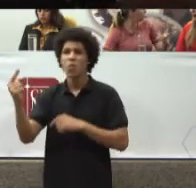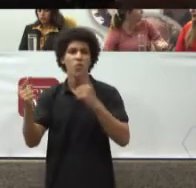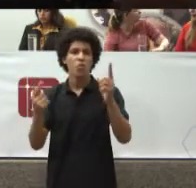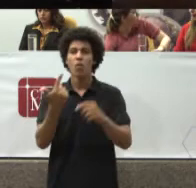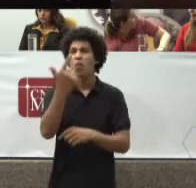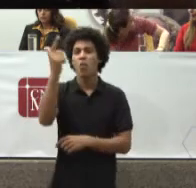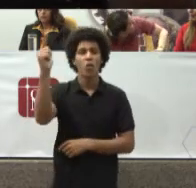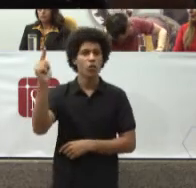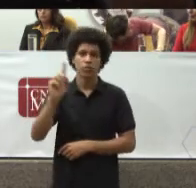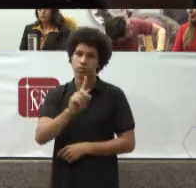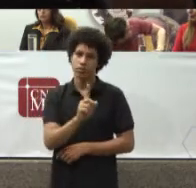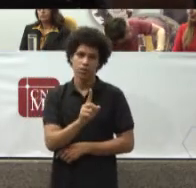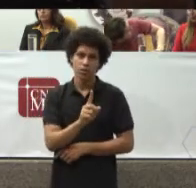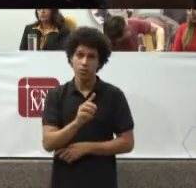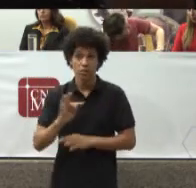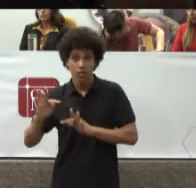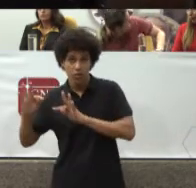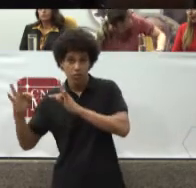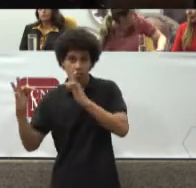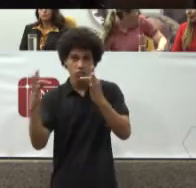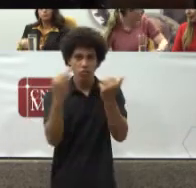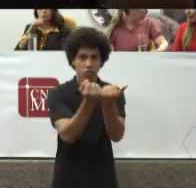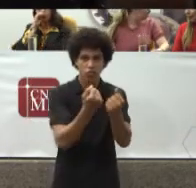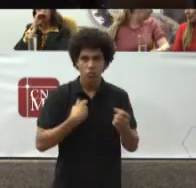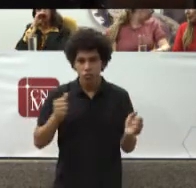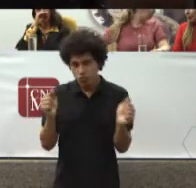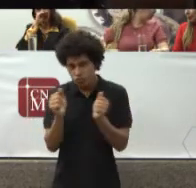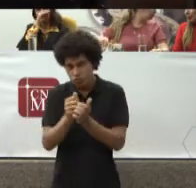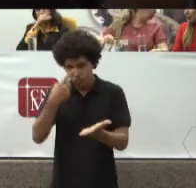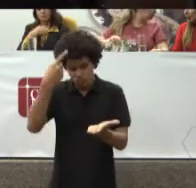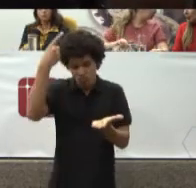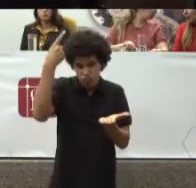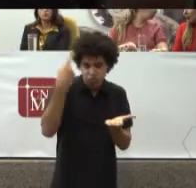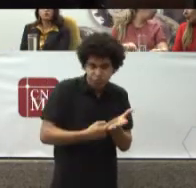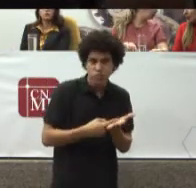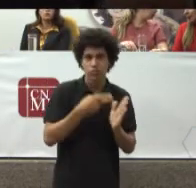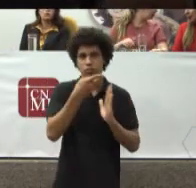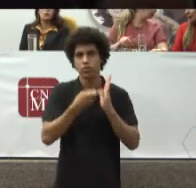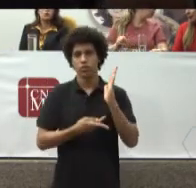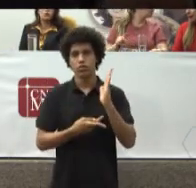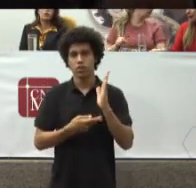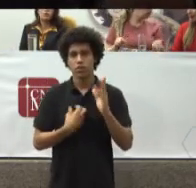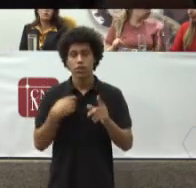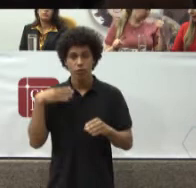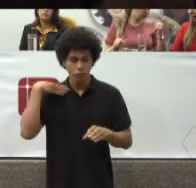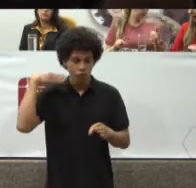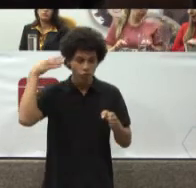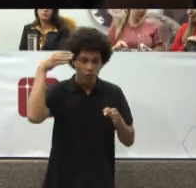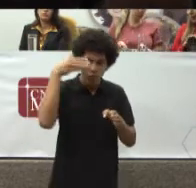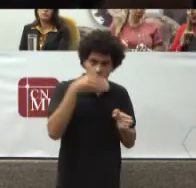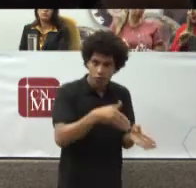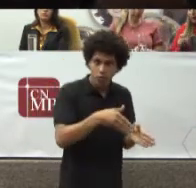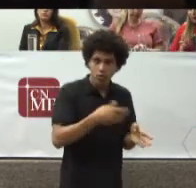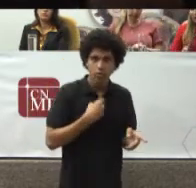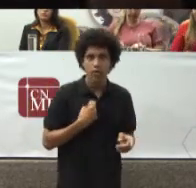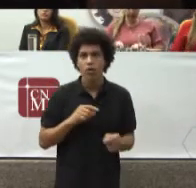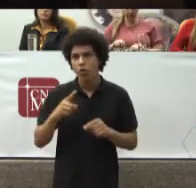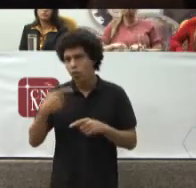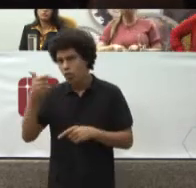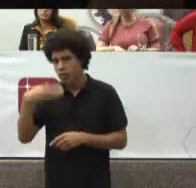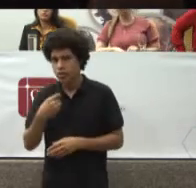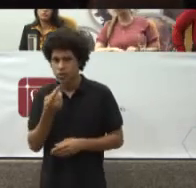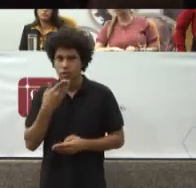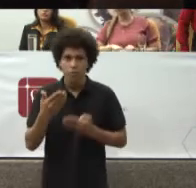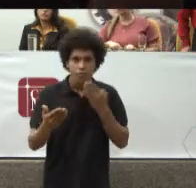Público Para uma atuação Especializada É nesse sentido Que quando a gente Trata o direito A saúde Como